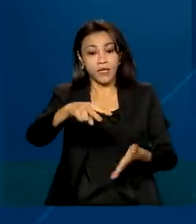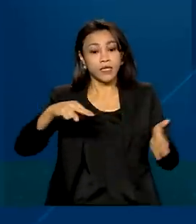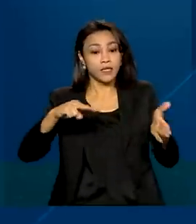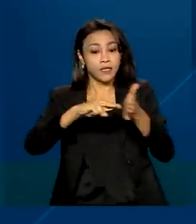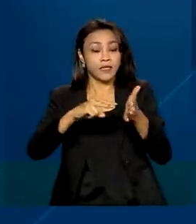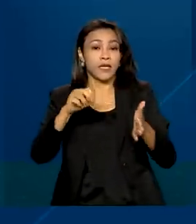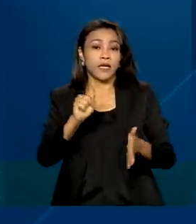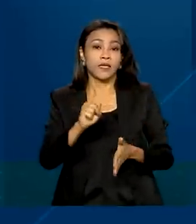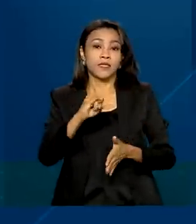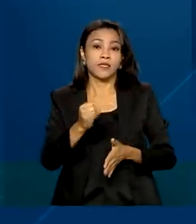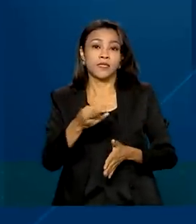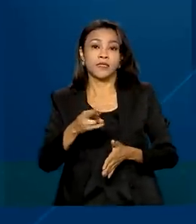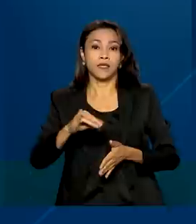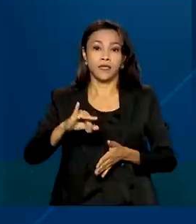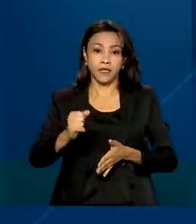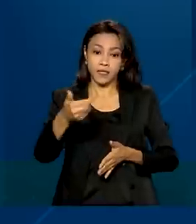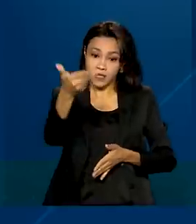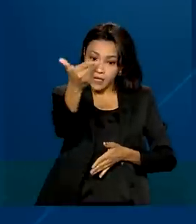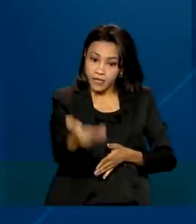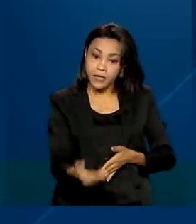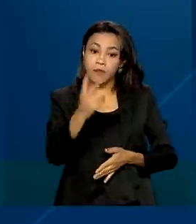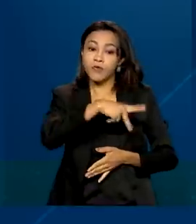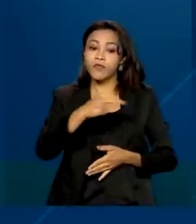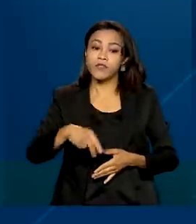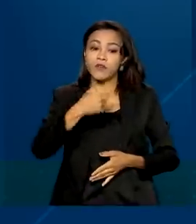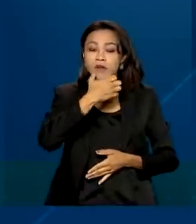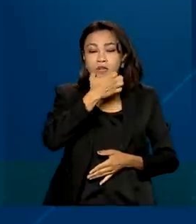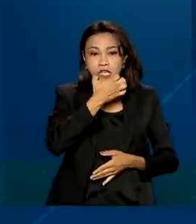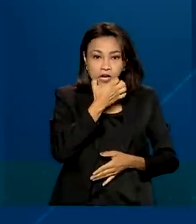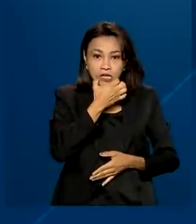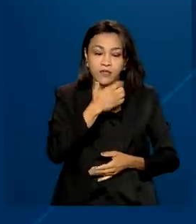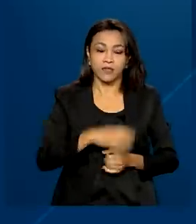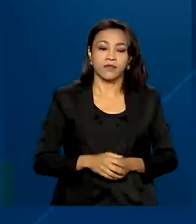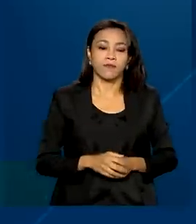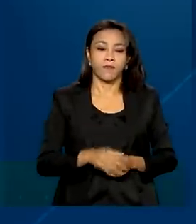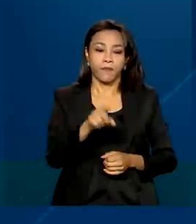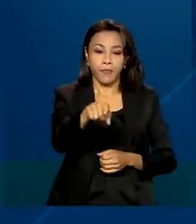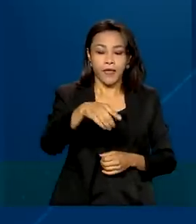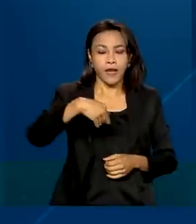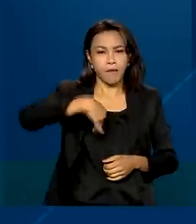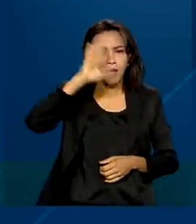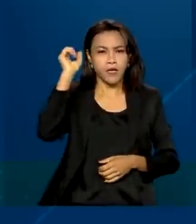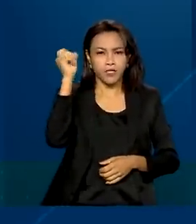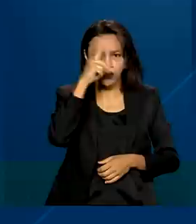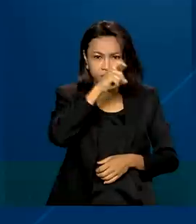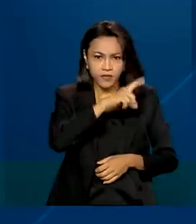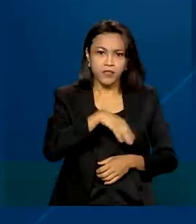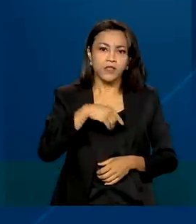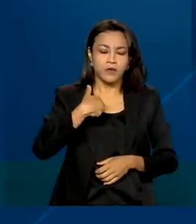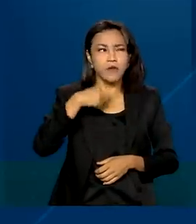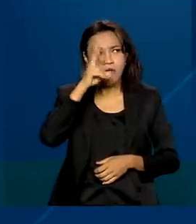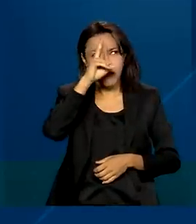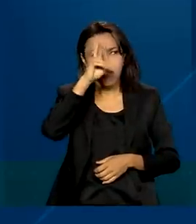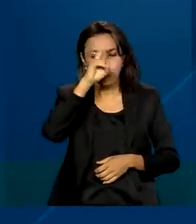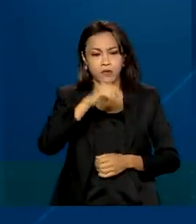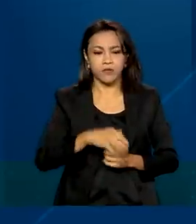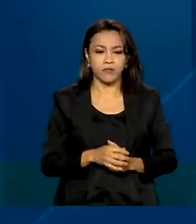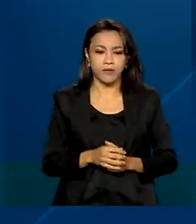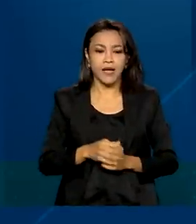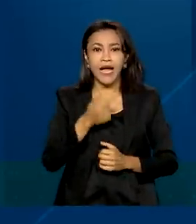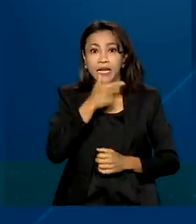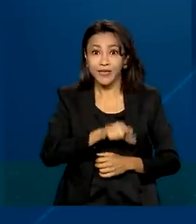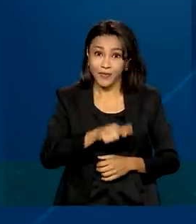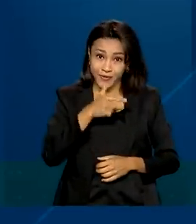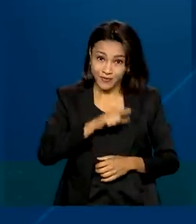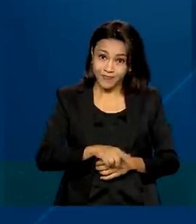2018 e hoje é professor de inglês. É mais difícil para mim aqui, eu lembro, a língua.